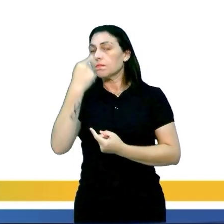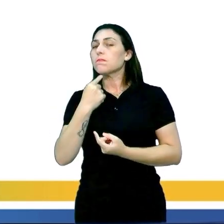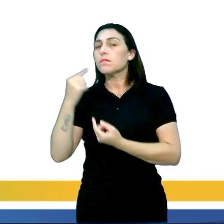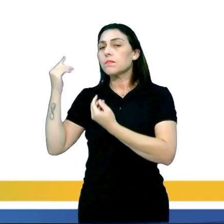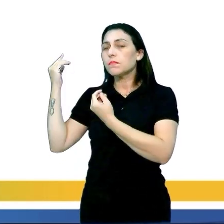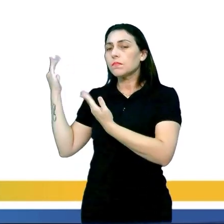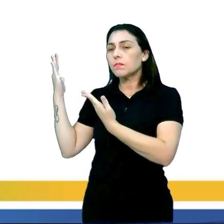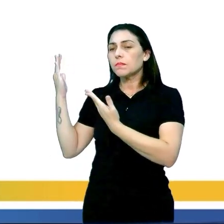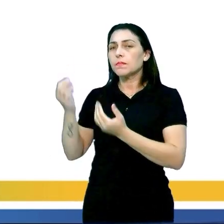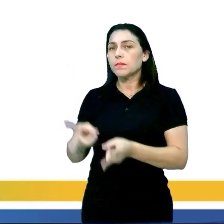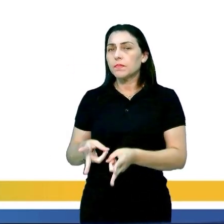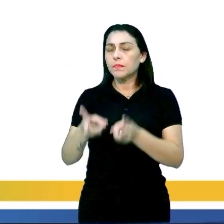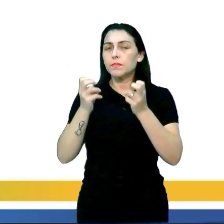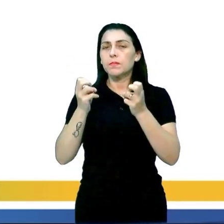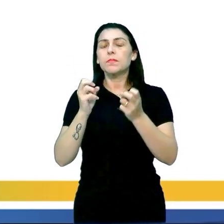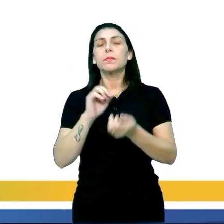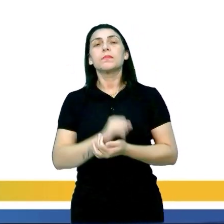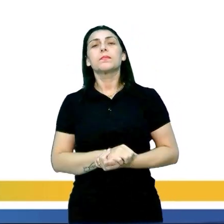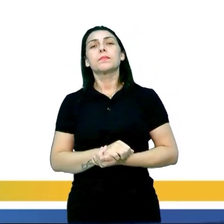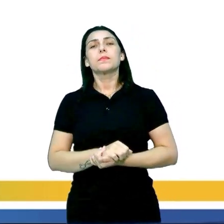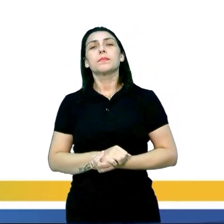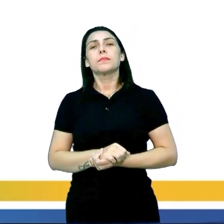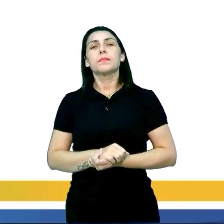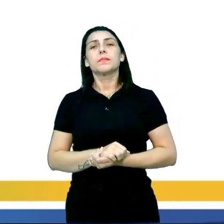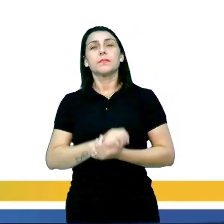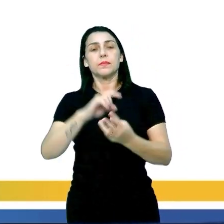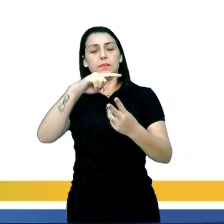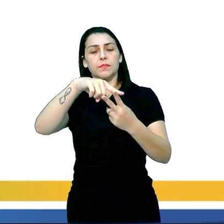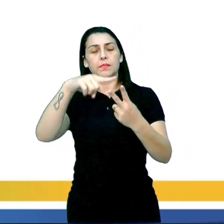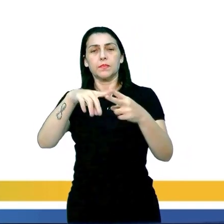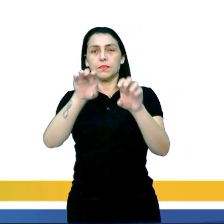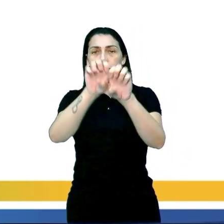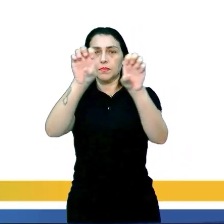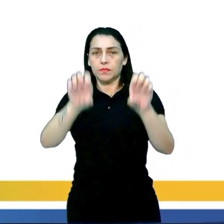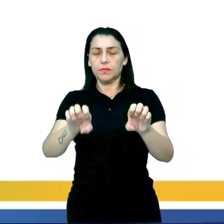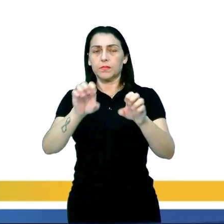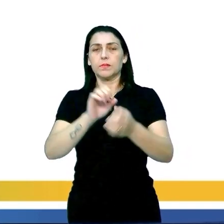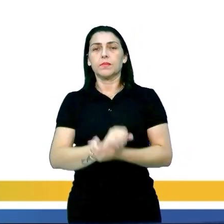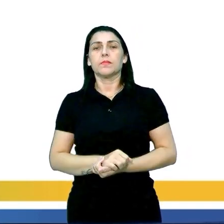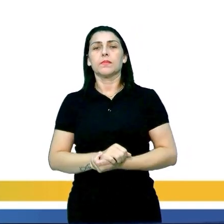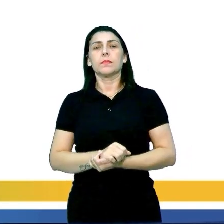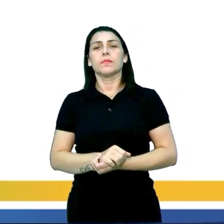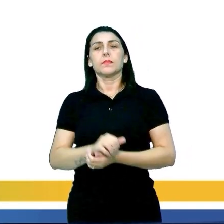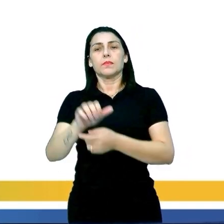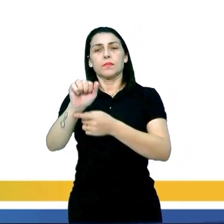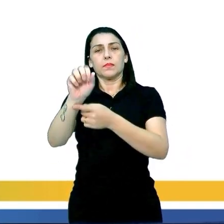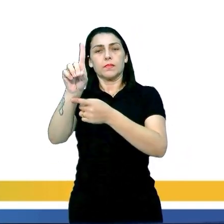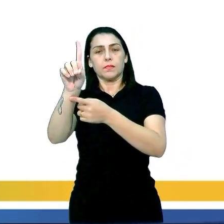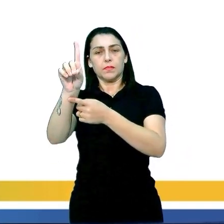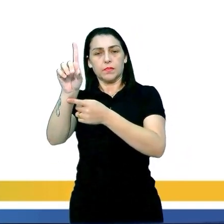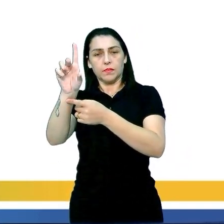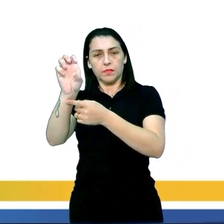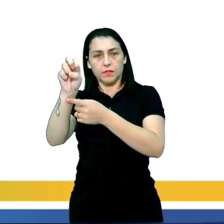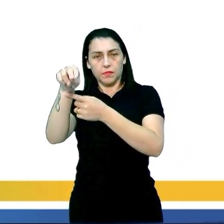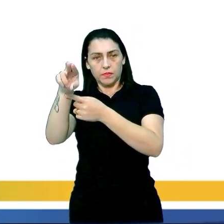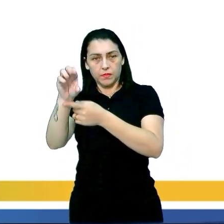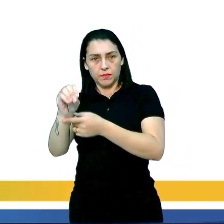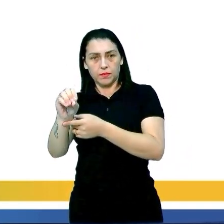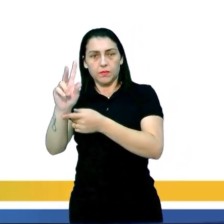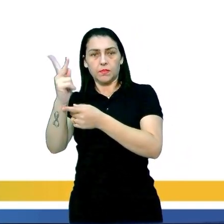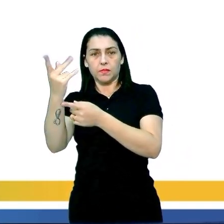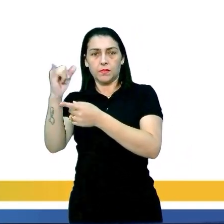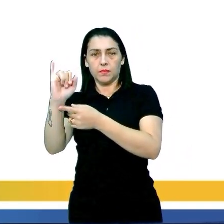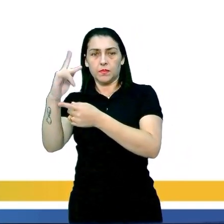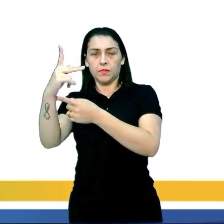a gente percebe que ela é dividida em duas estruturas. A deno-hipófise, como vocês podem ver aí na